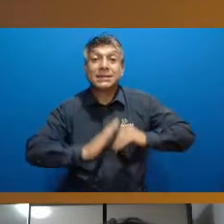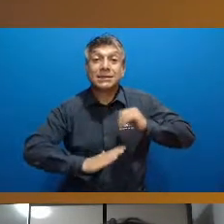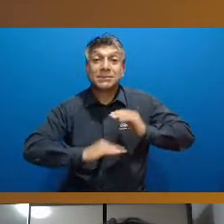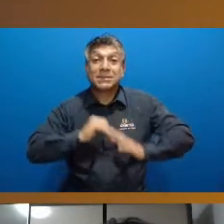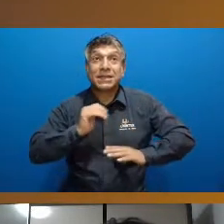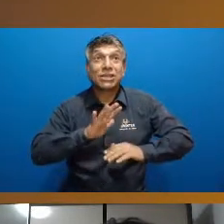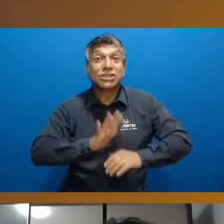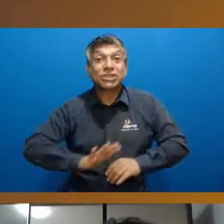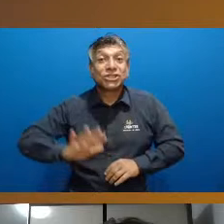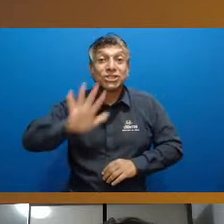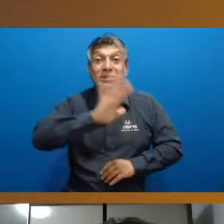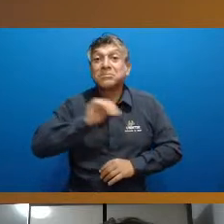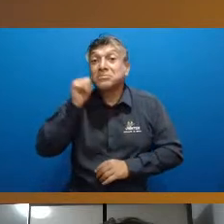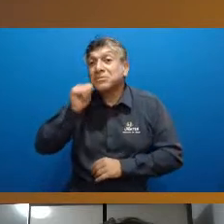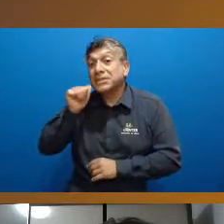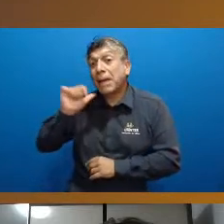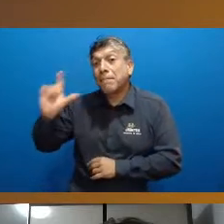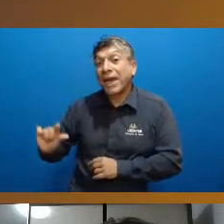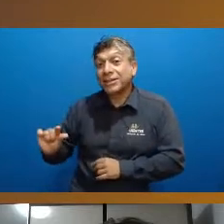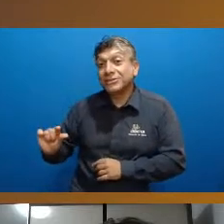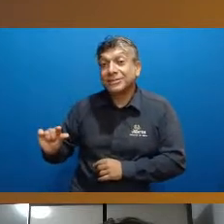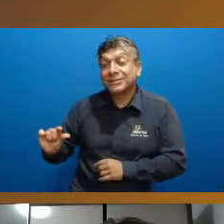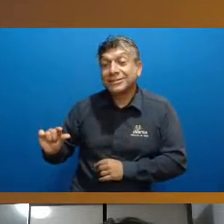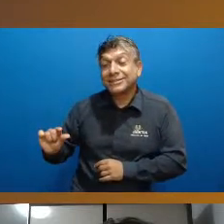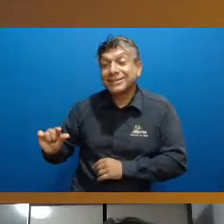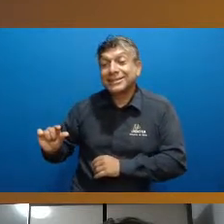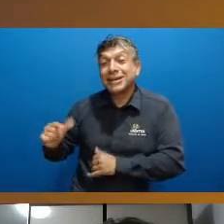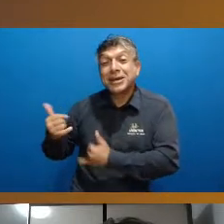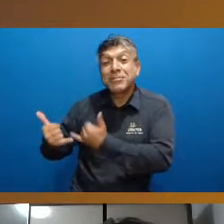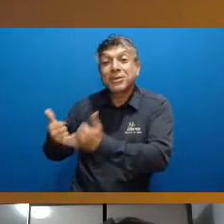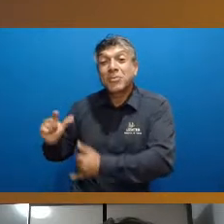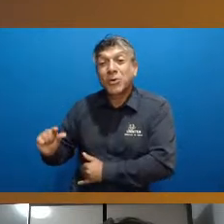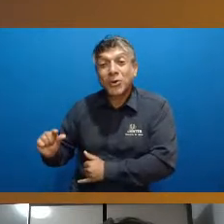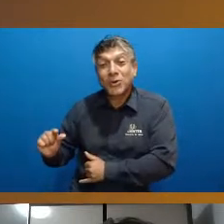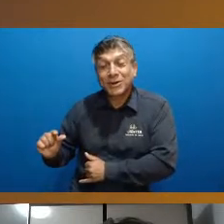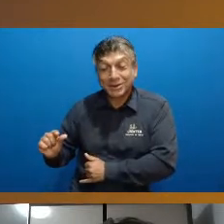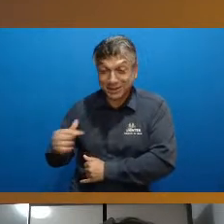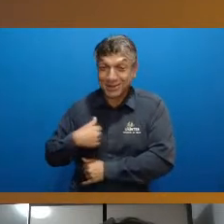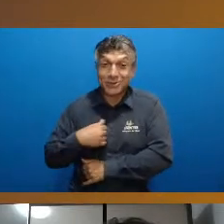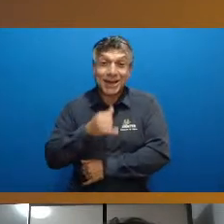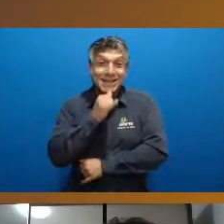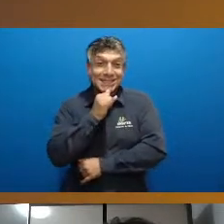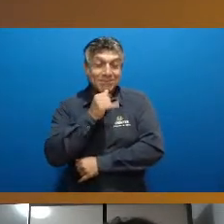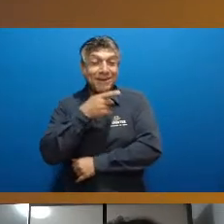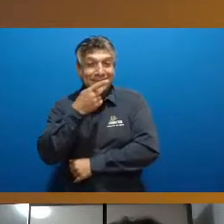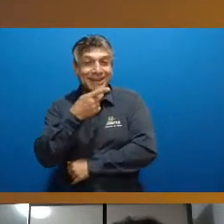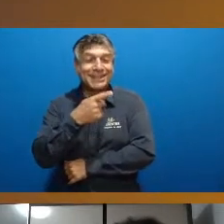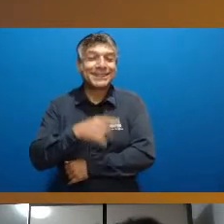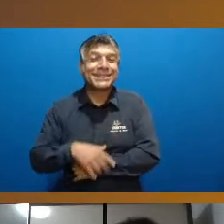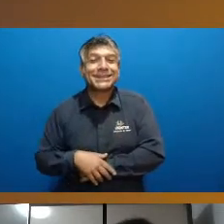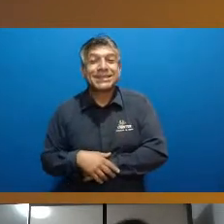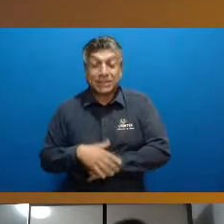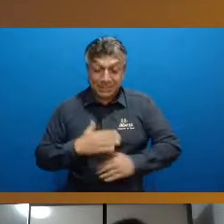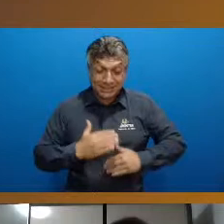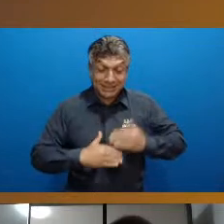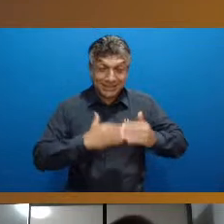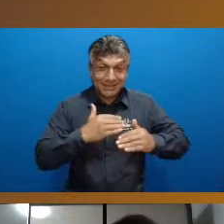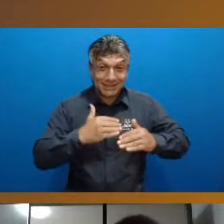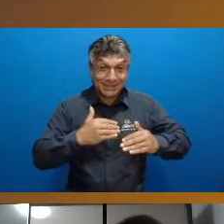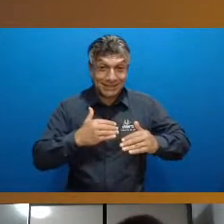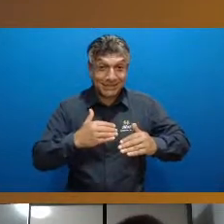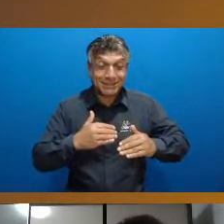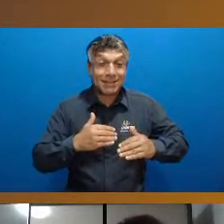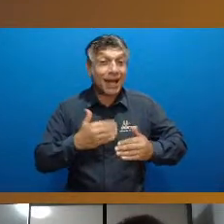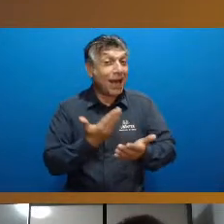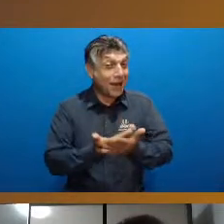globais do que as meninas né então eu sempre dou um exemplo quando eu falo dessa parte de desenvolvimento motor nas